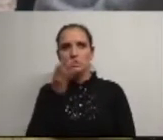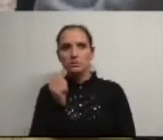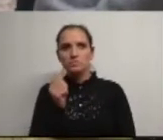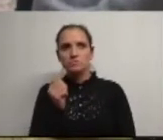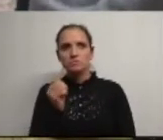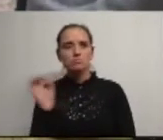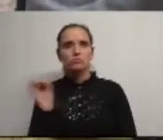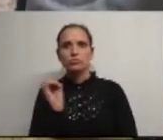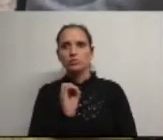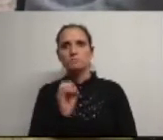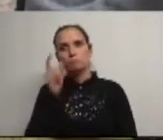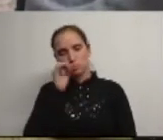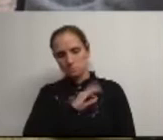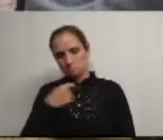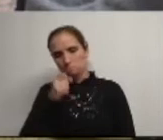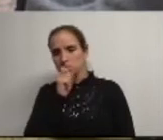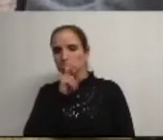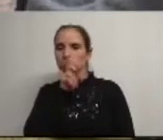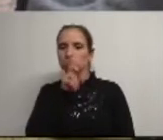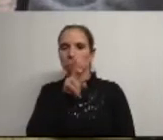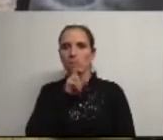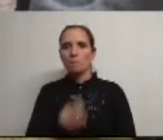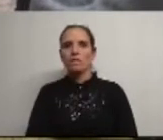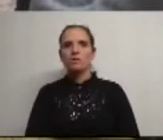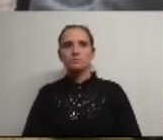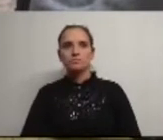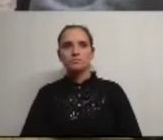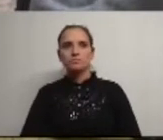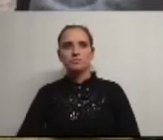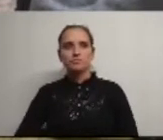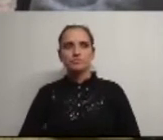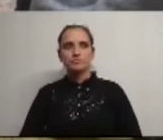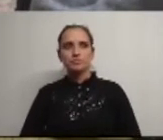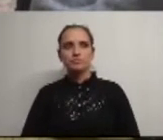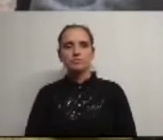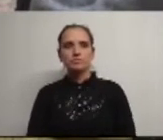se não senhor presidente da câmara faz favor tenha a palavra para responder às questões